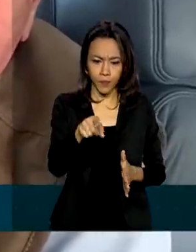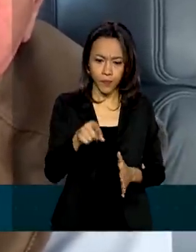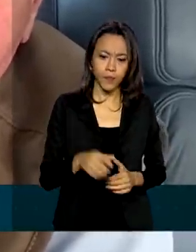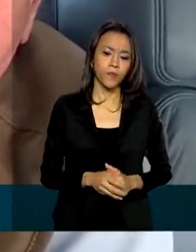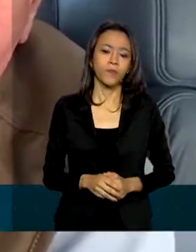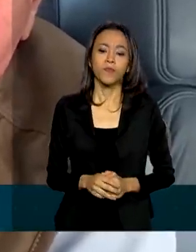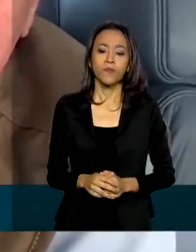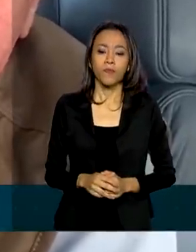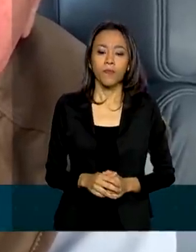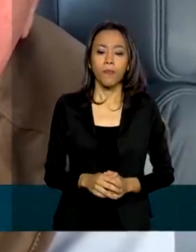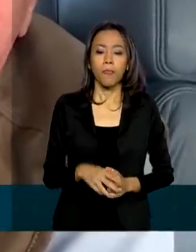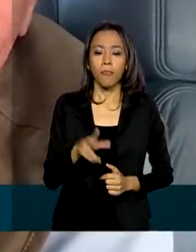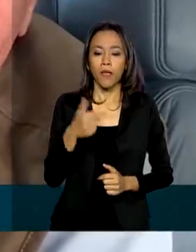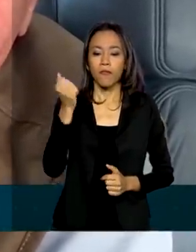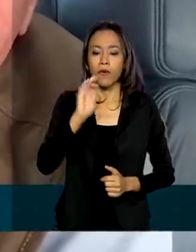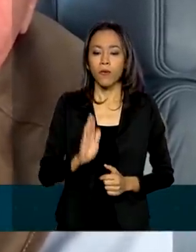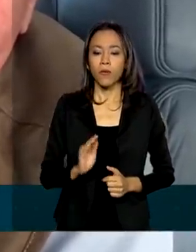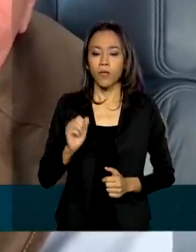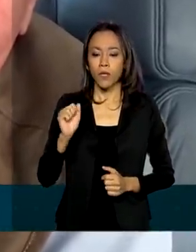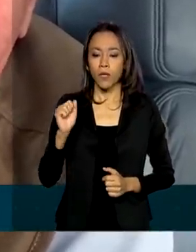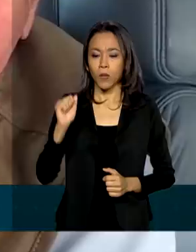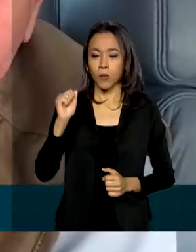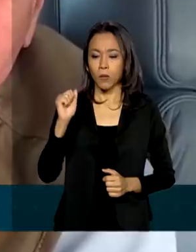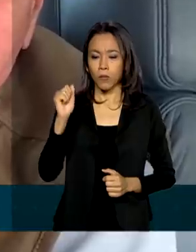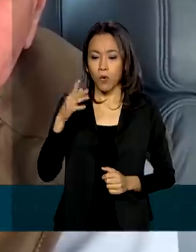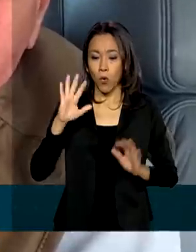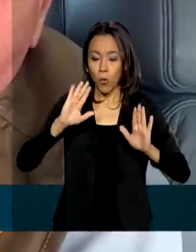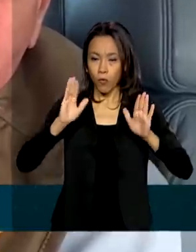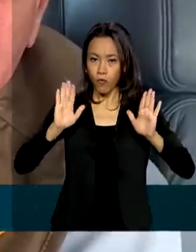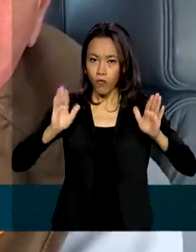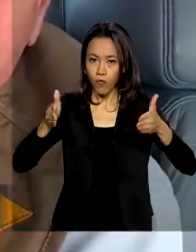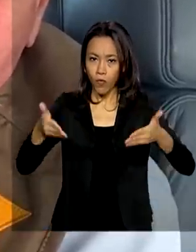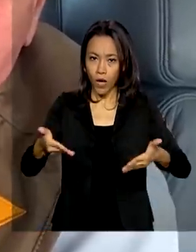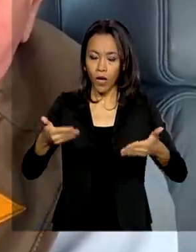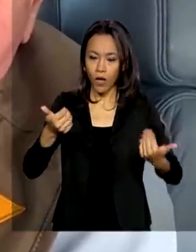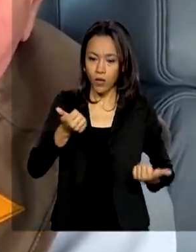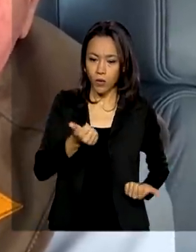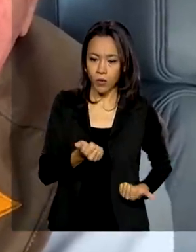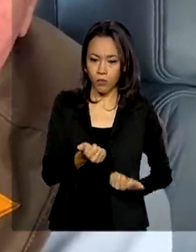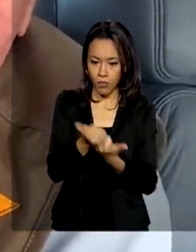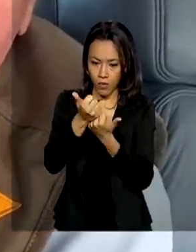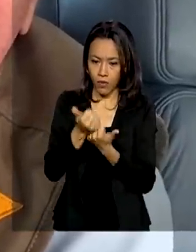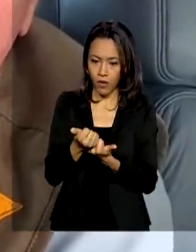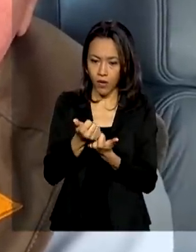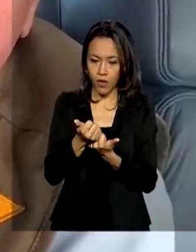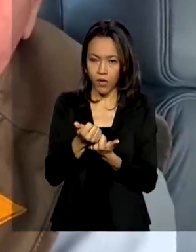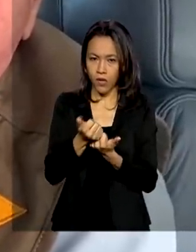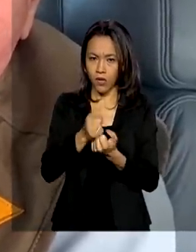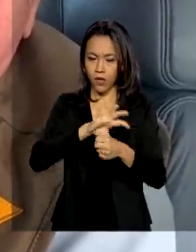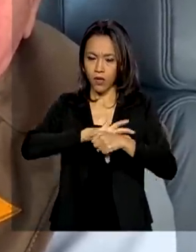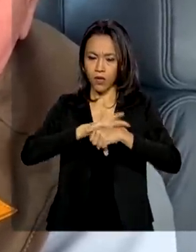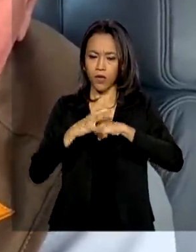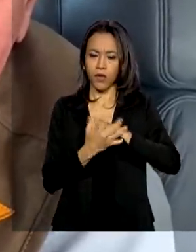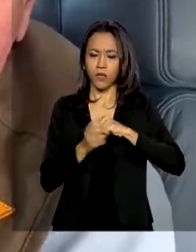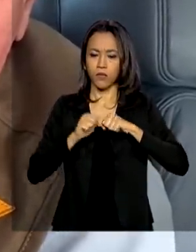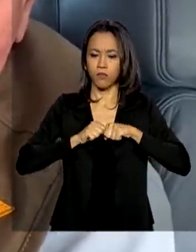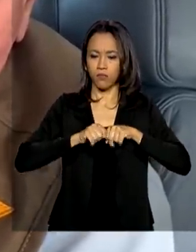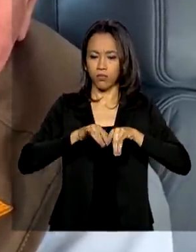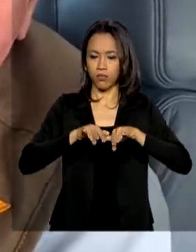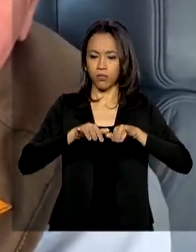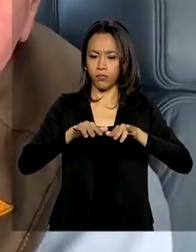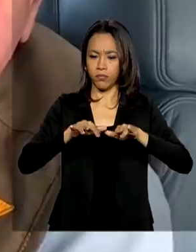conjuntos, o Brasil inteiro só focado no auxílio a essa pandemia do coronavírus,